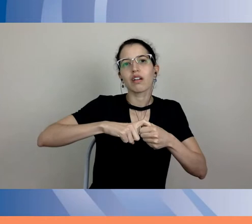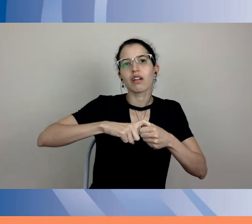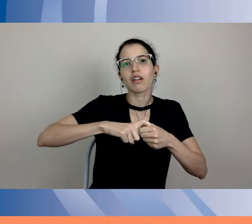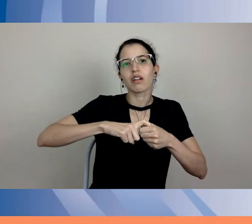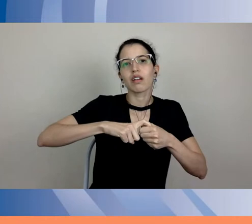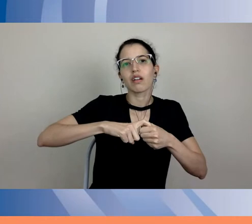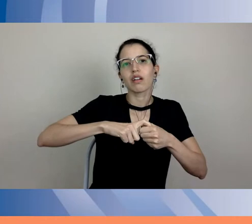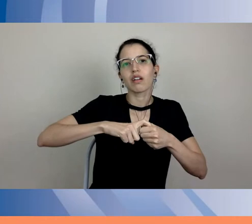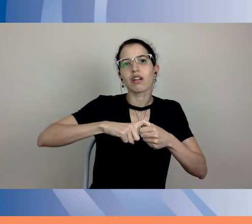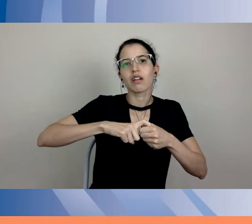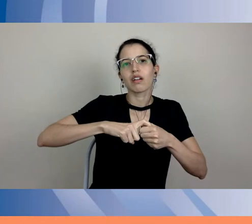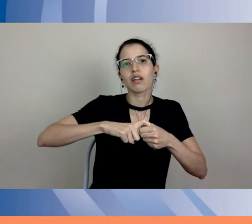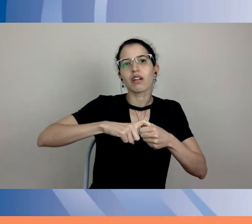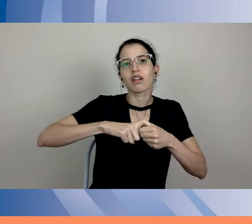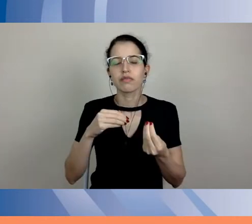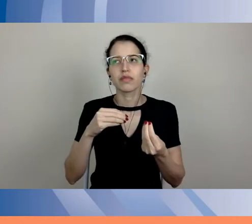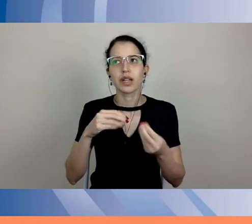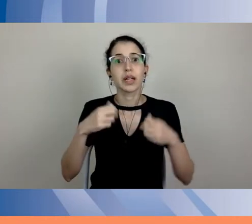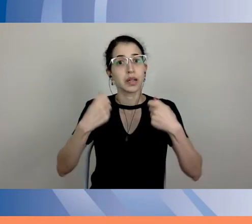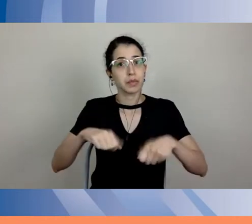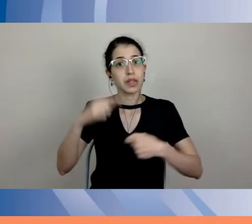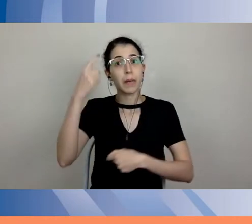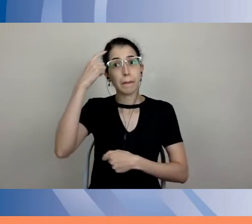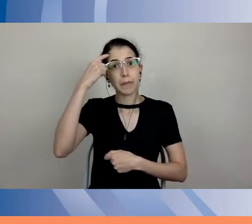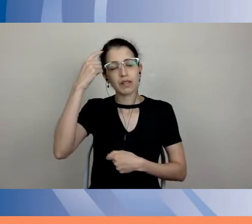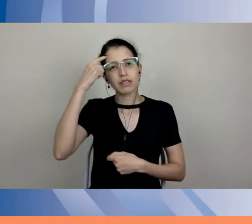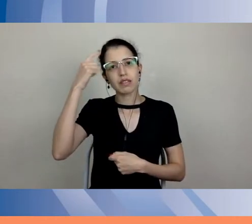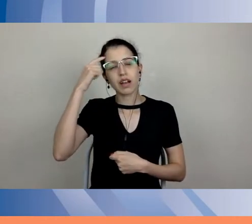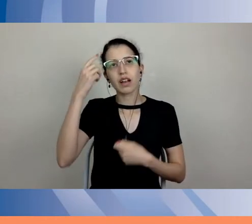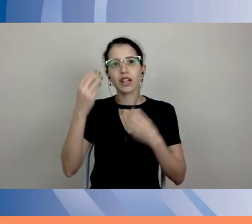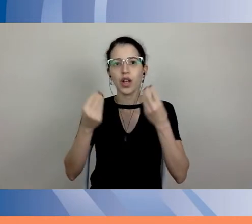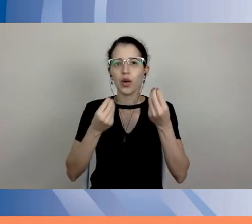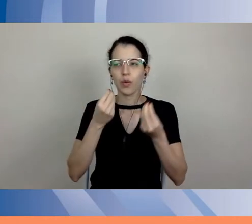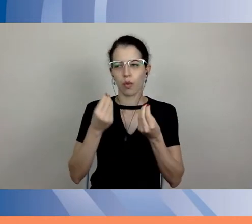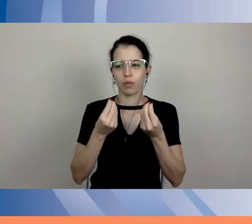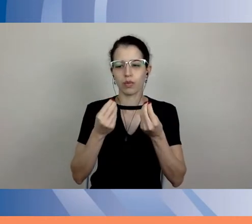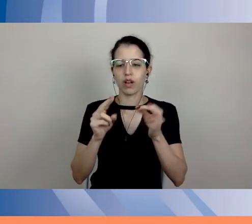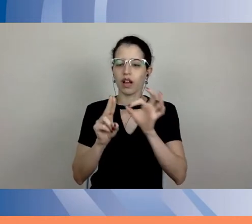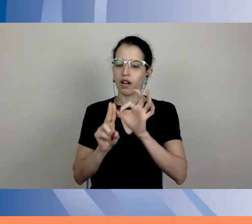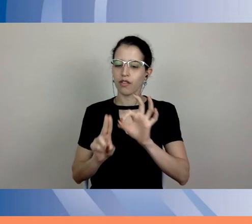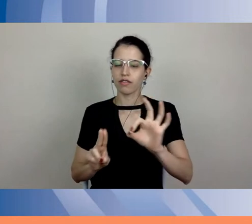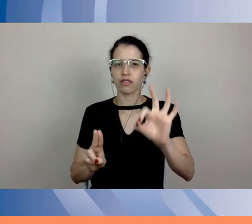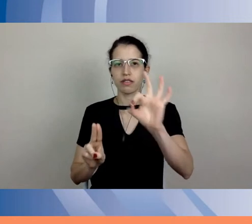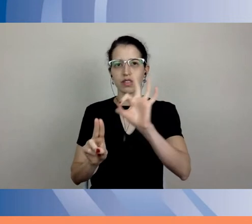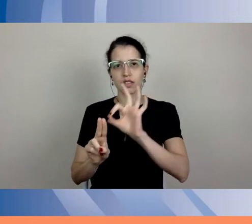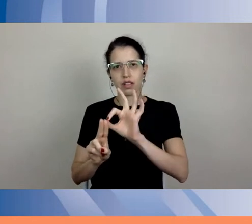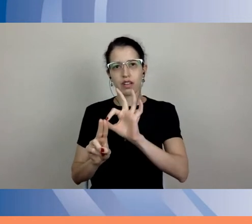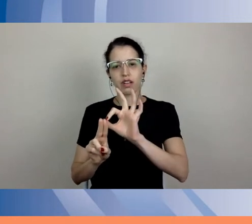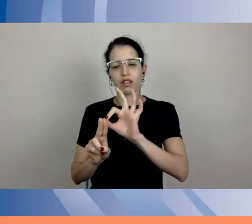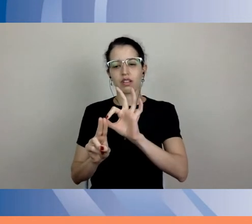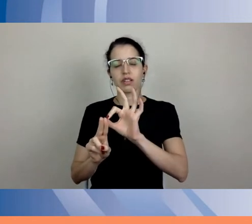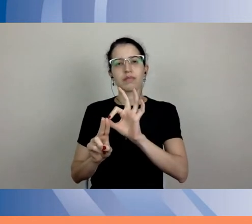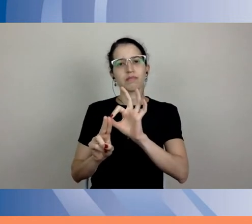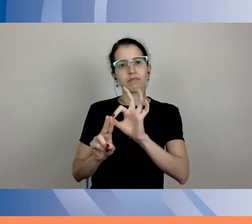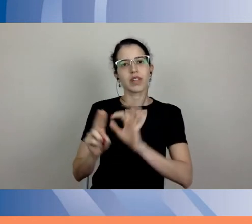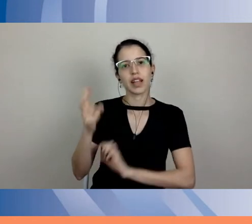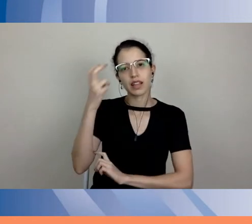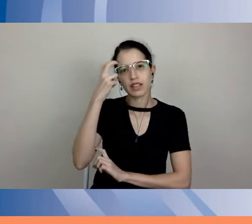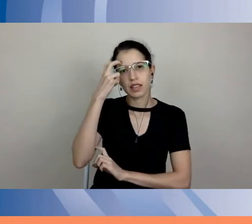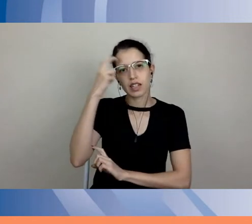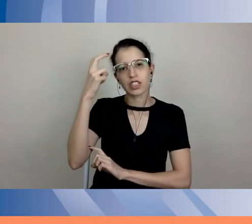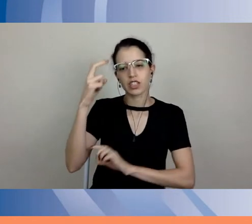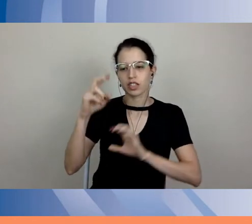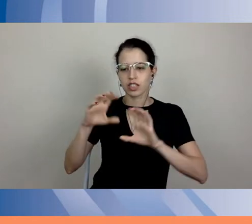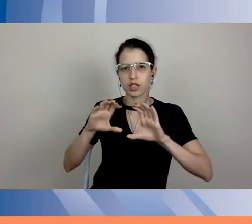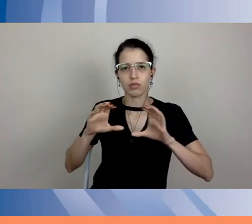precisamos pensar, precisávamos pensar em como alfiscar, como essa rede de inteligência e coletivo de